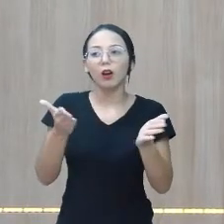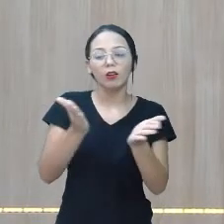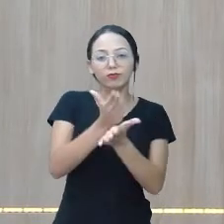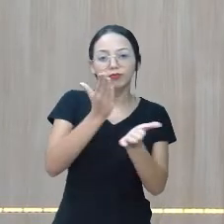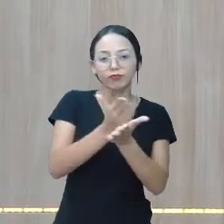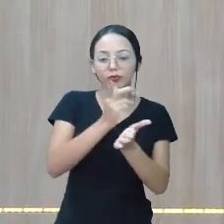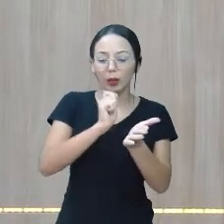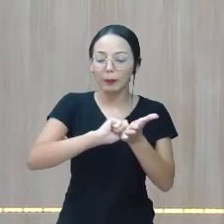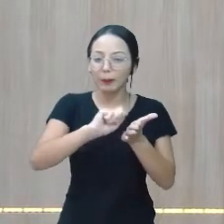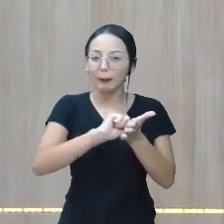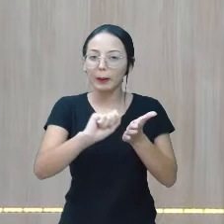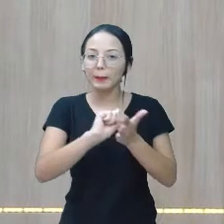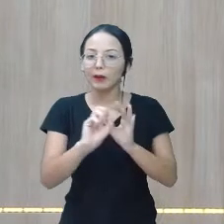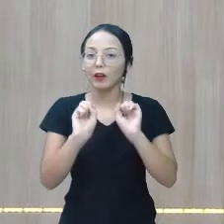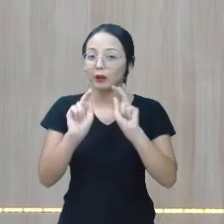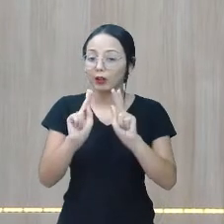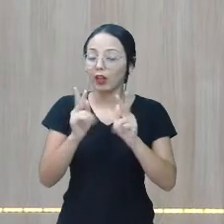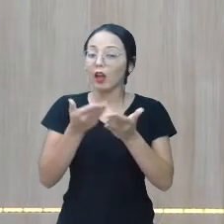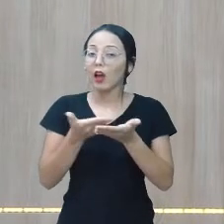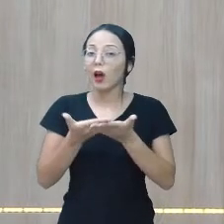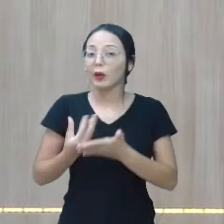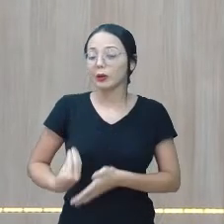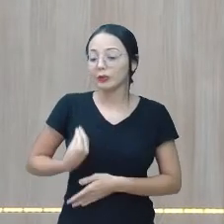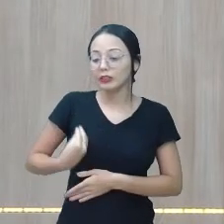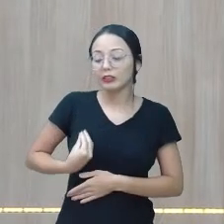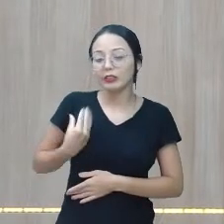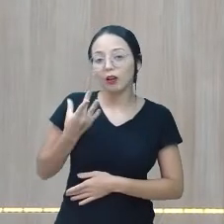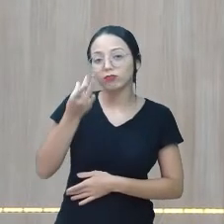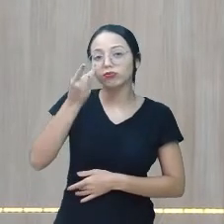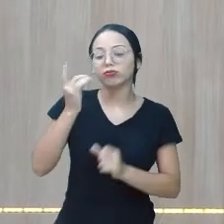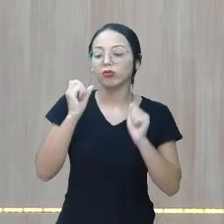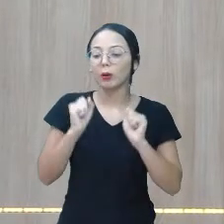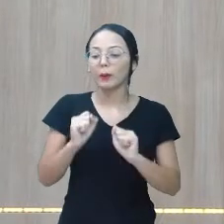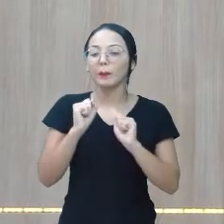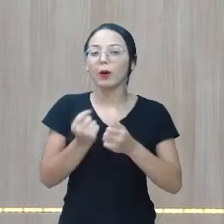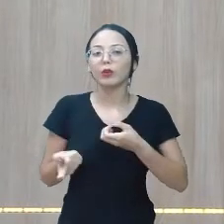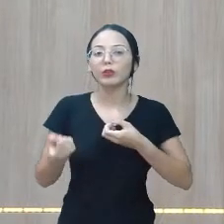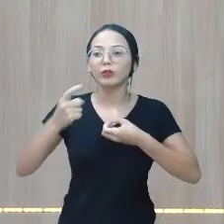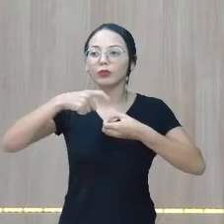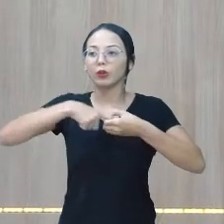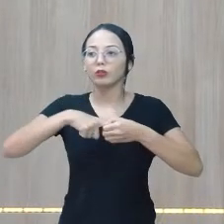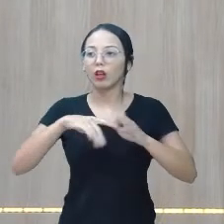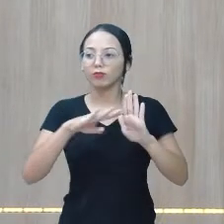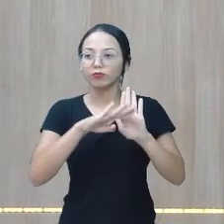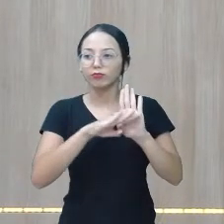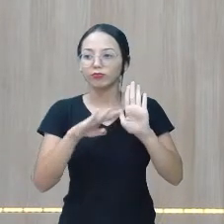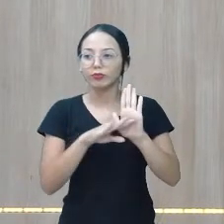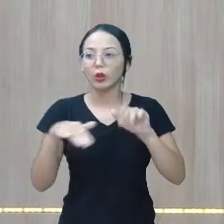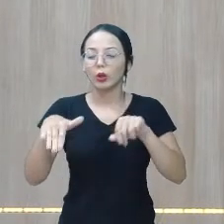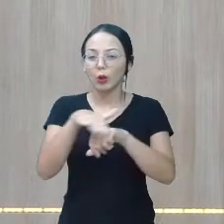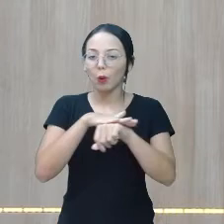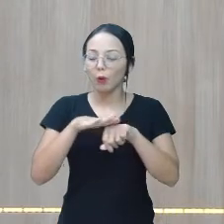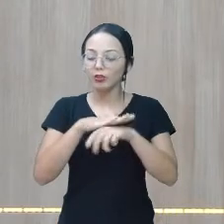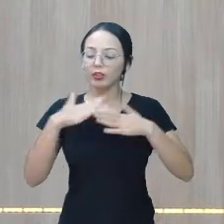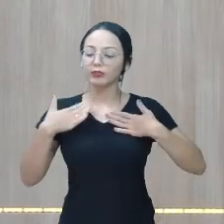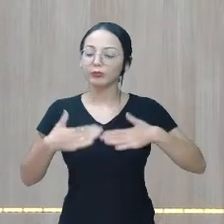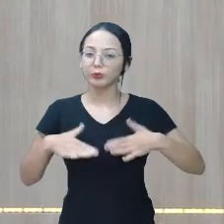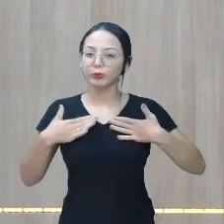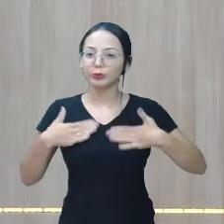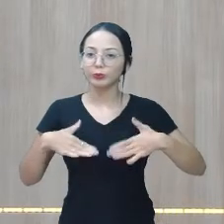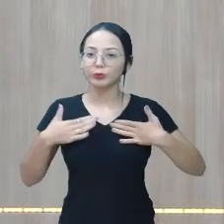anotações, tá certo? Nas aulas presenciais nós podemos retornar a esses tópicos e conversar com mais calma.